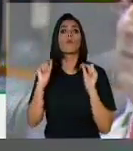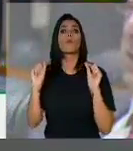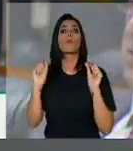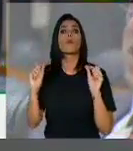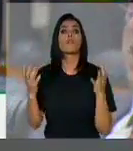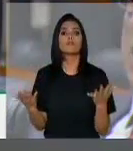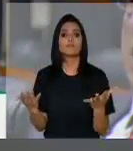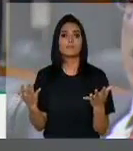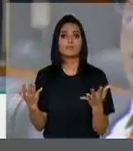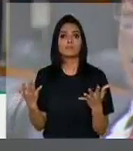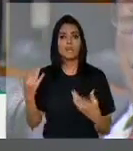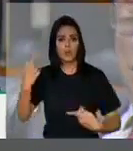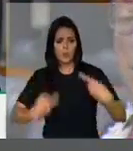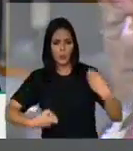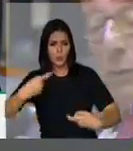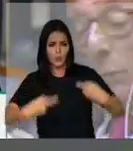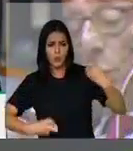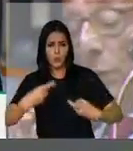não entrou na guerra.